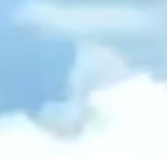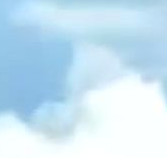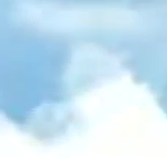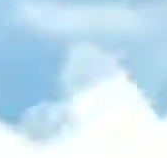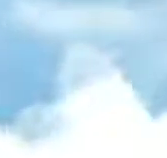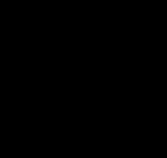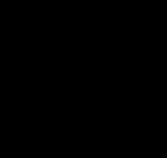Obrigado. Obrigado. Obrigado. Obrigado.